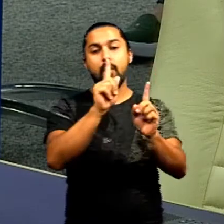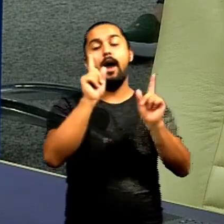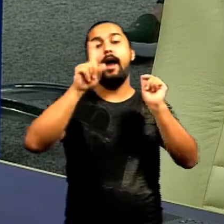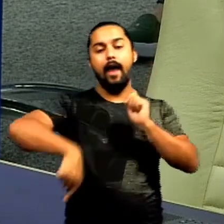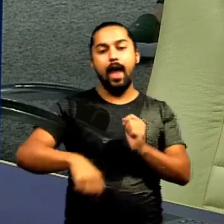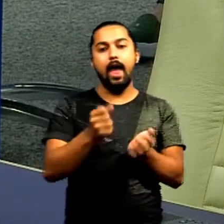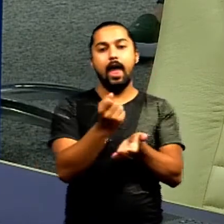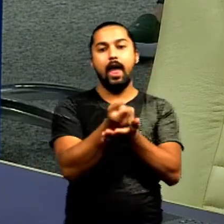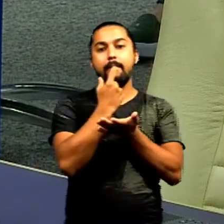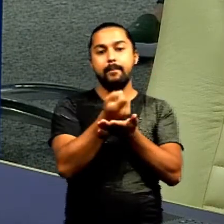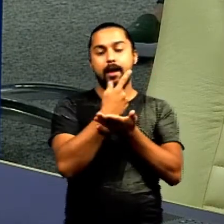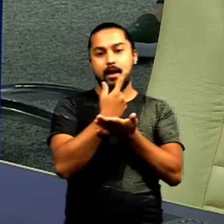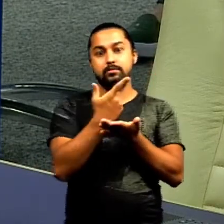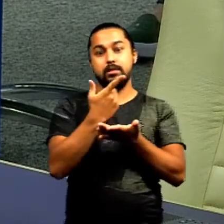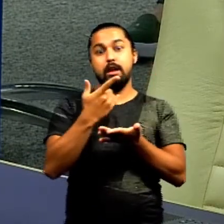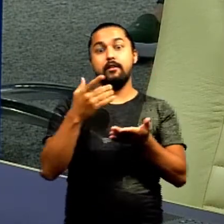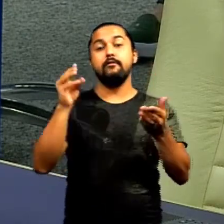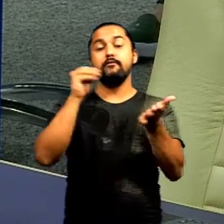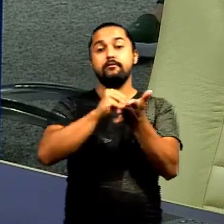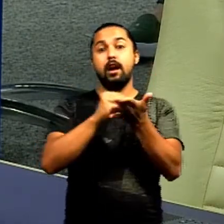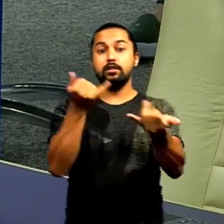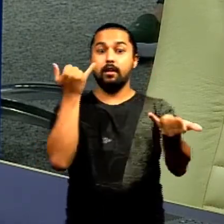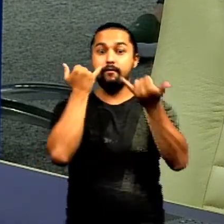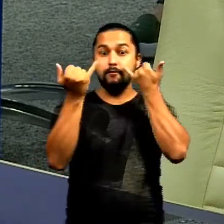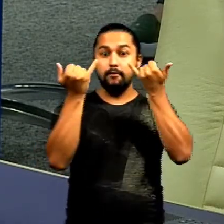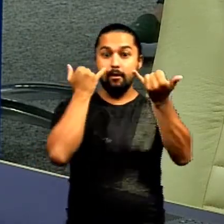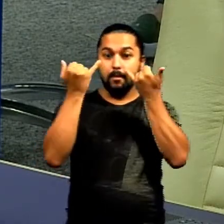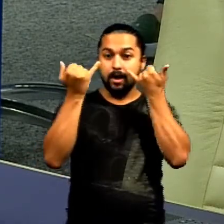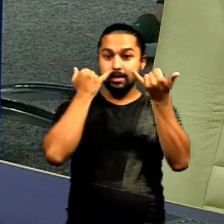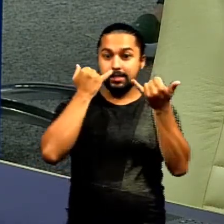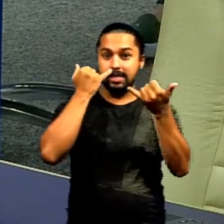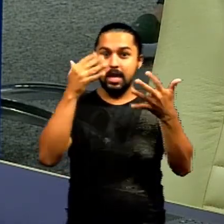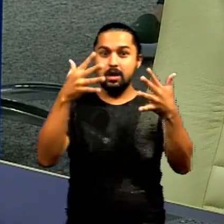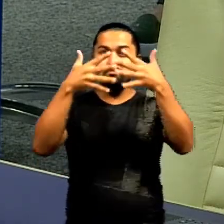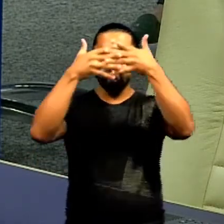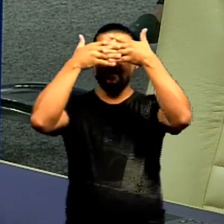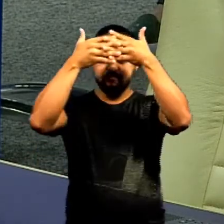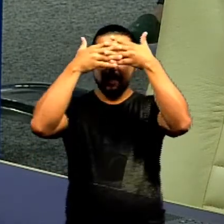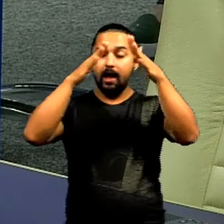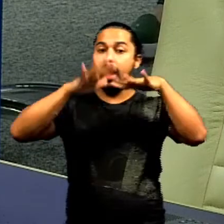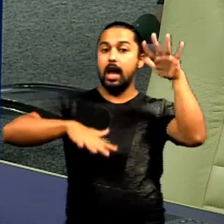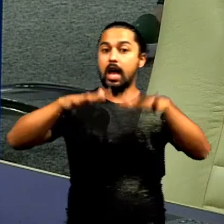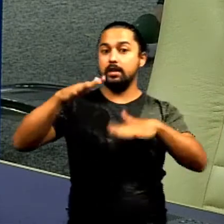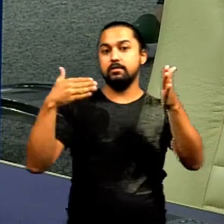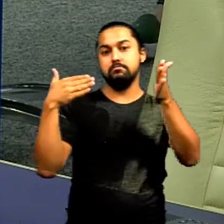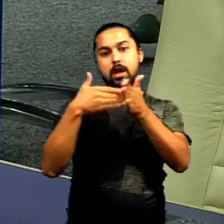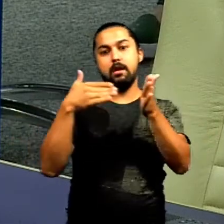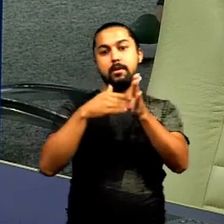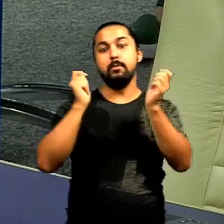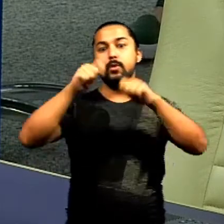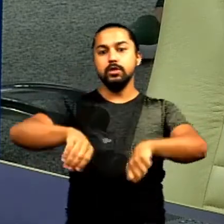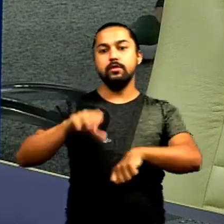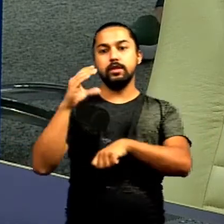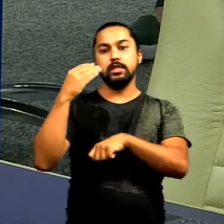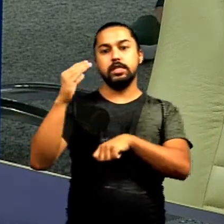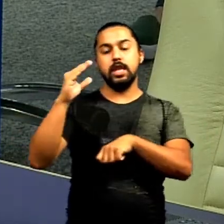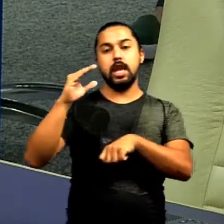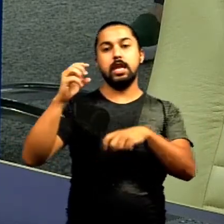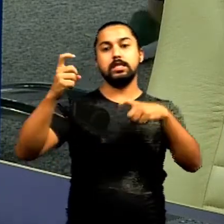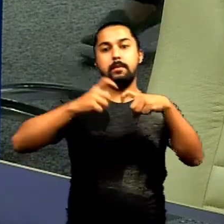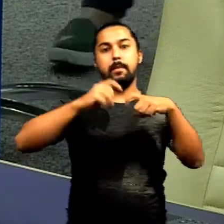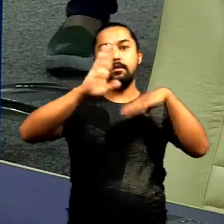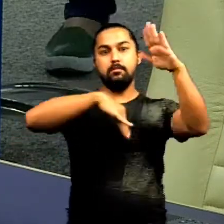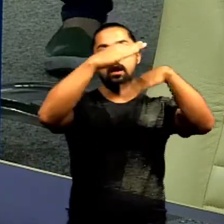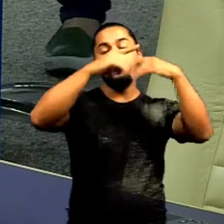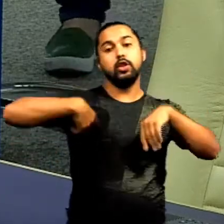a desinformação e a ignorância acaba sendo uma barreira para que a medicina e a ciência evolua de toda forma